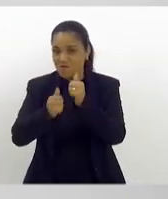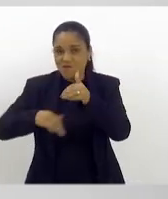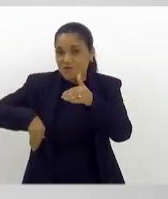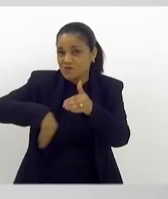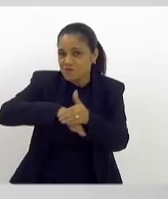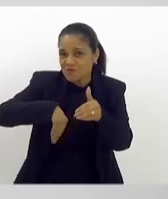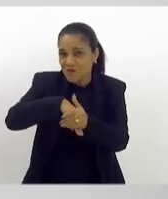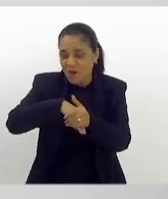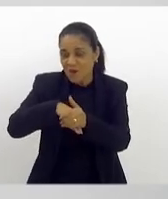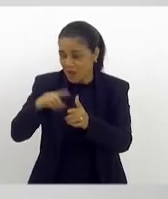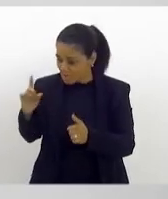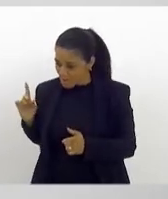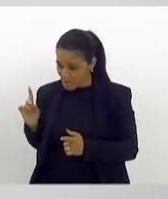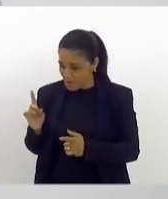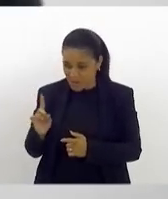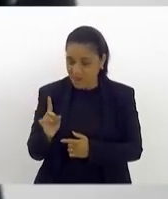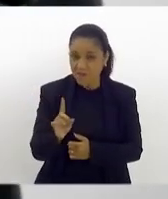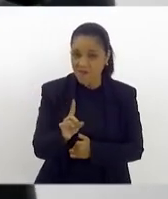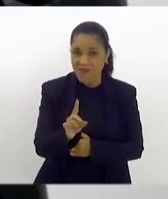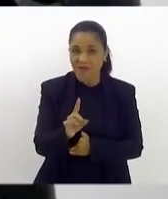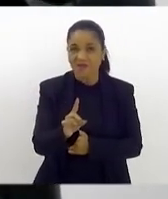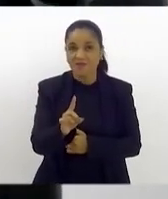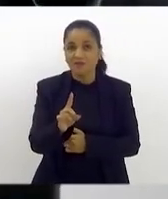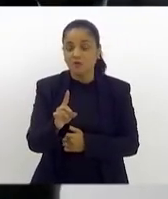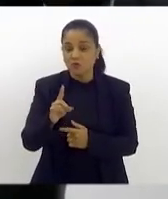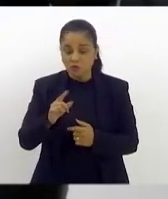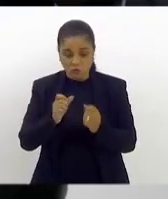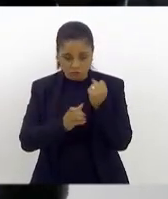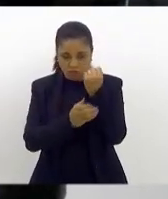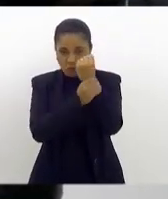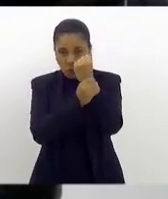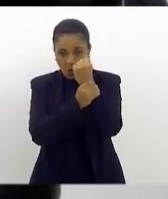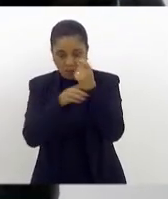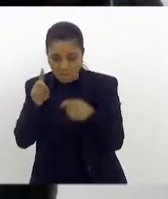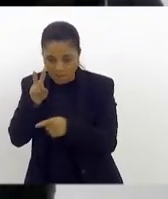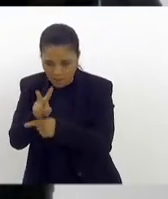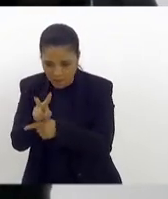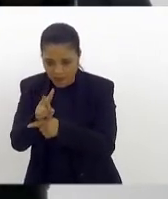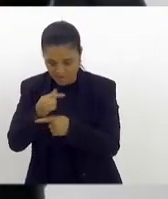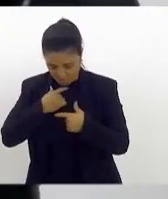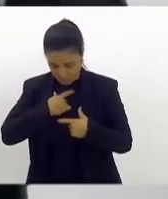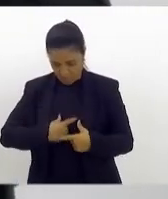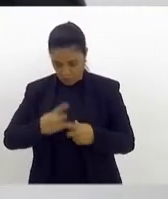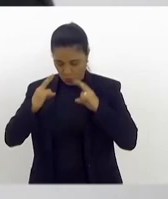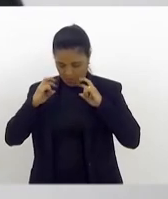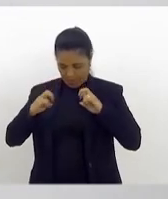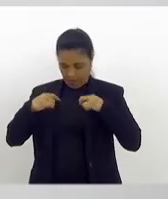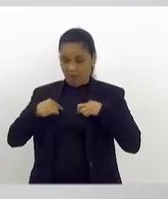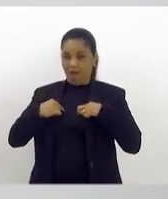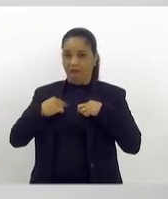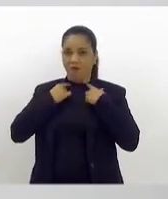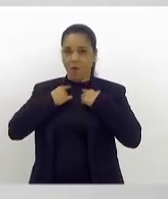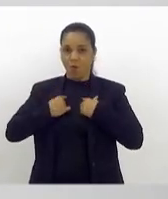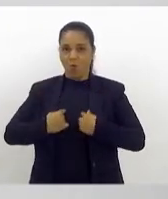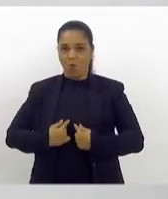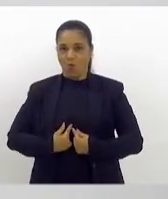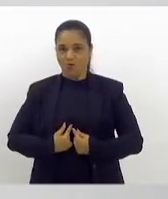Ela invadiu o gramado e os seguranças foram barrar, mas viram o cordão e alguém explicou que